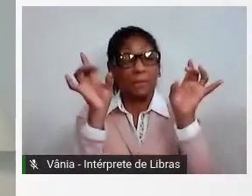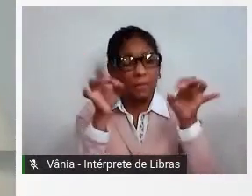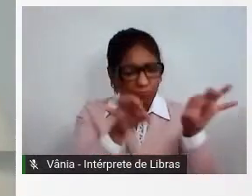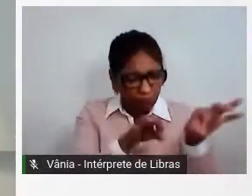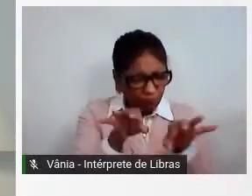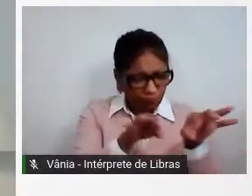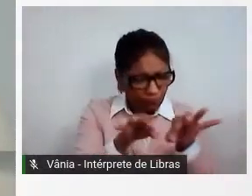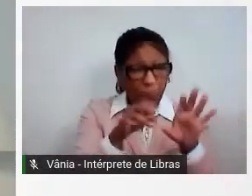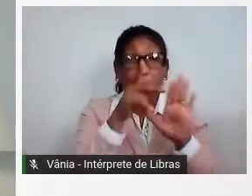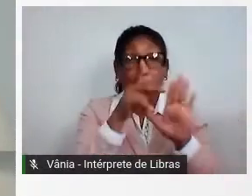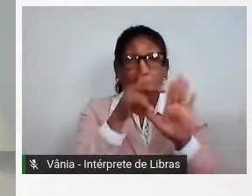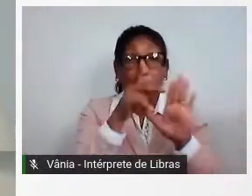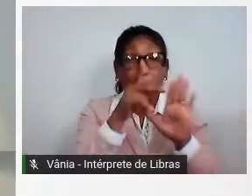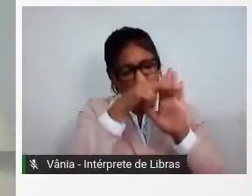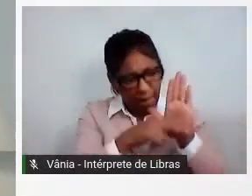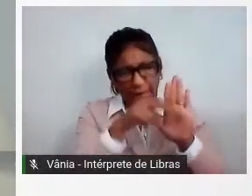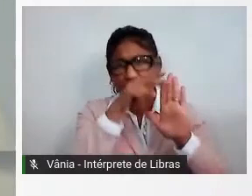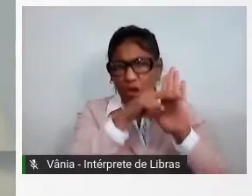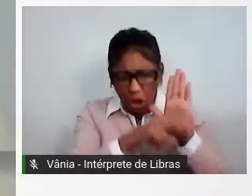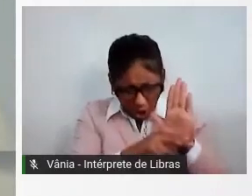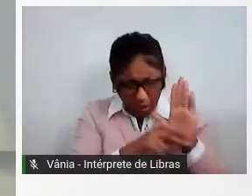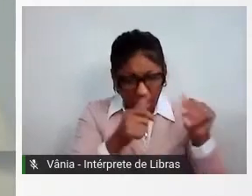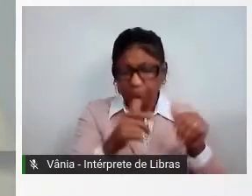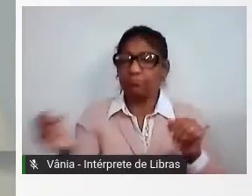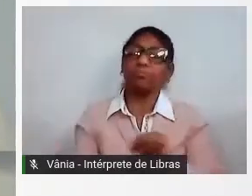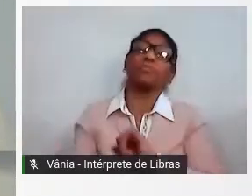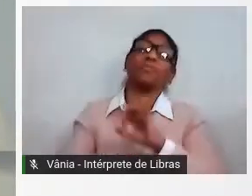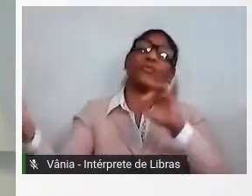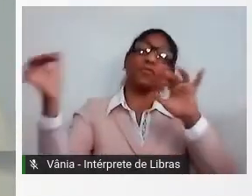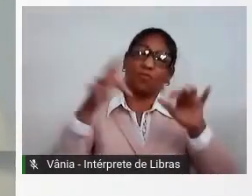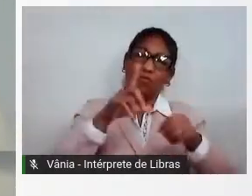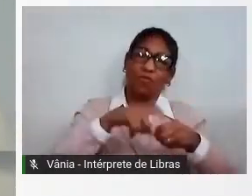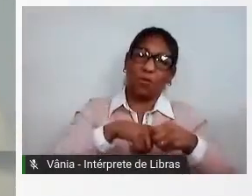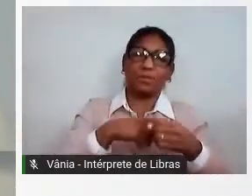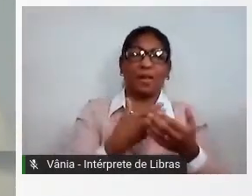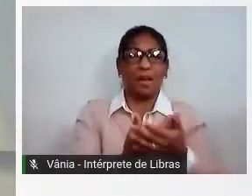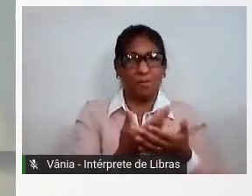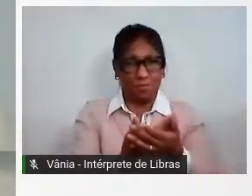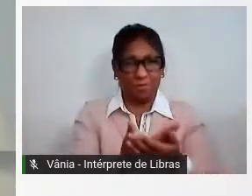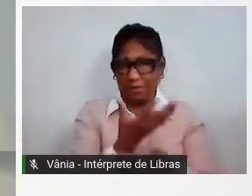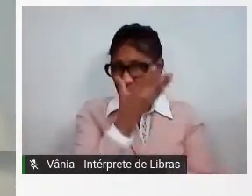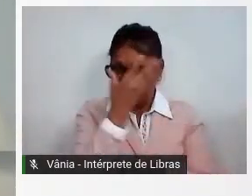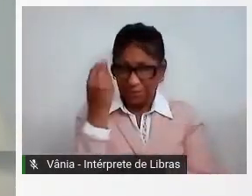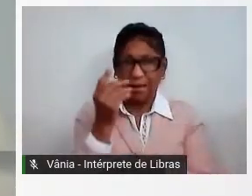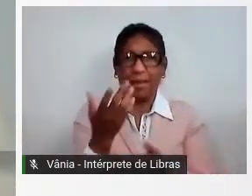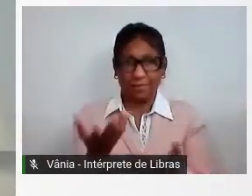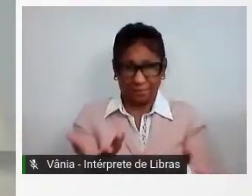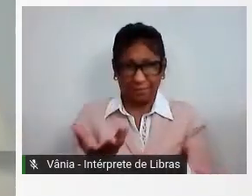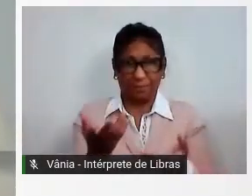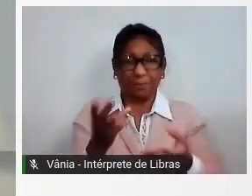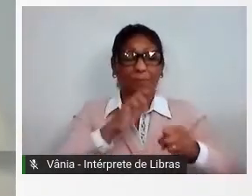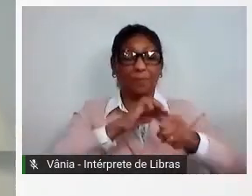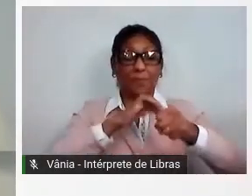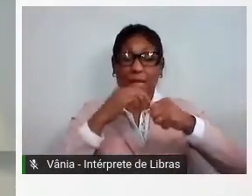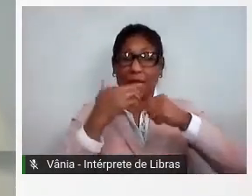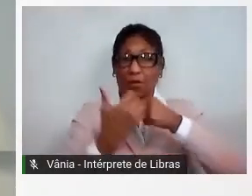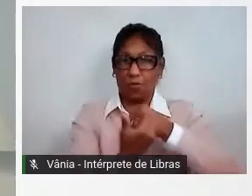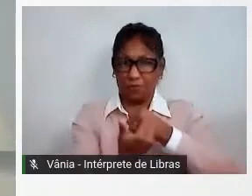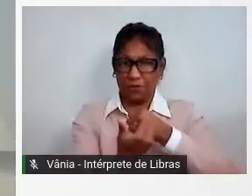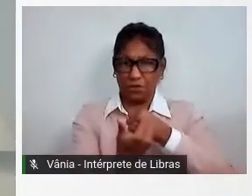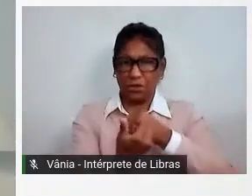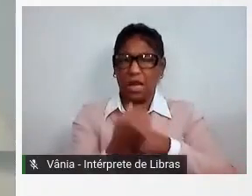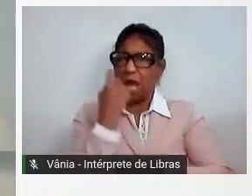protocolos que vão proteger ao máximo essas crianças e jovens. Mas não se esqueçam de que a Covid não é a única